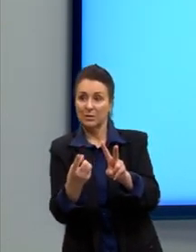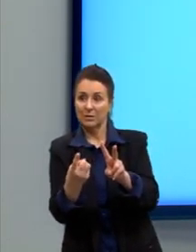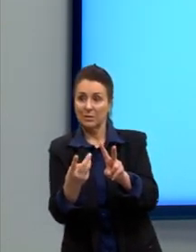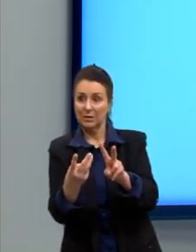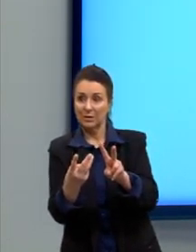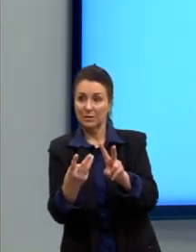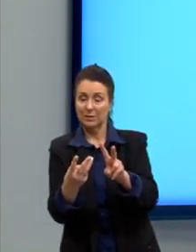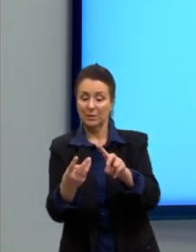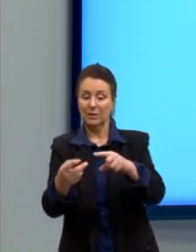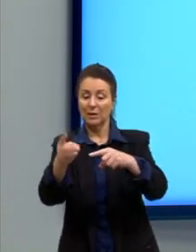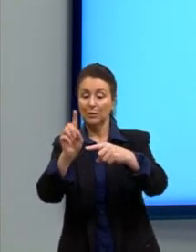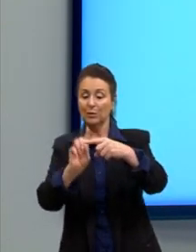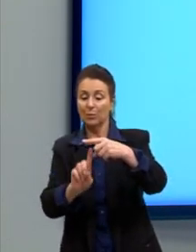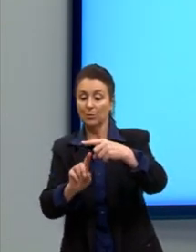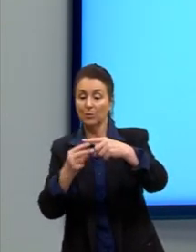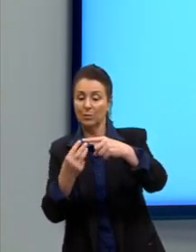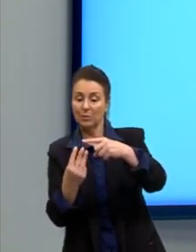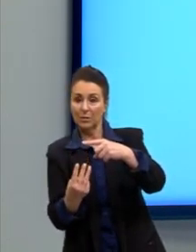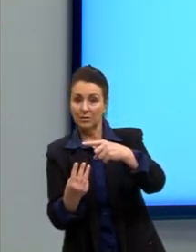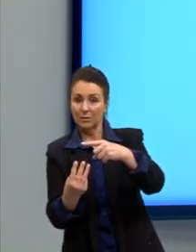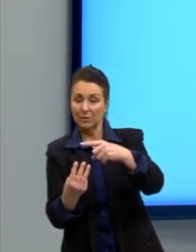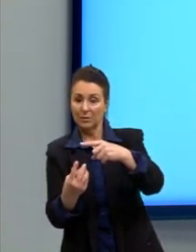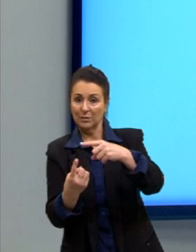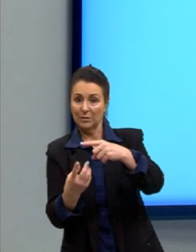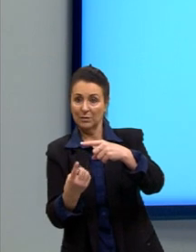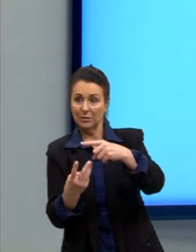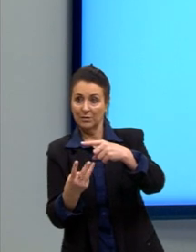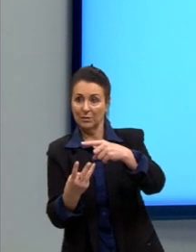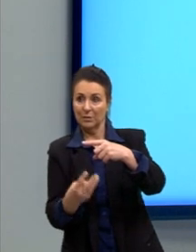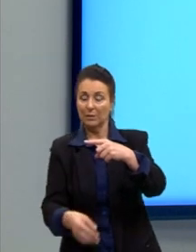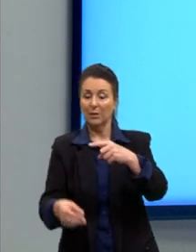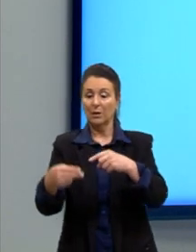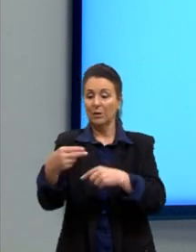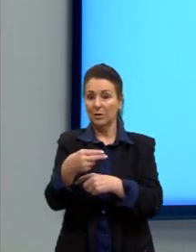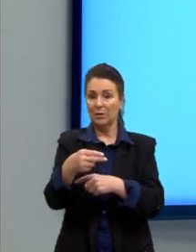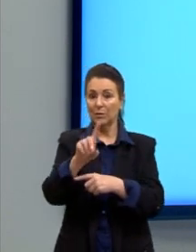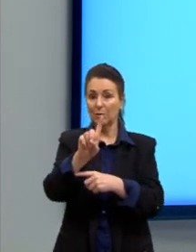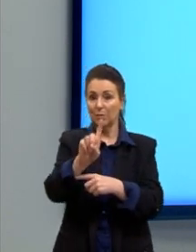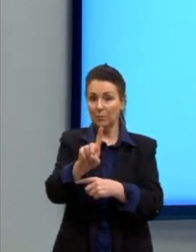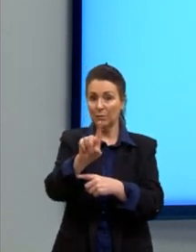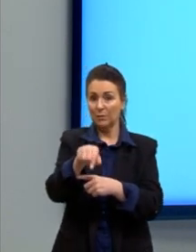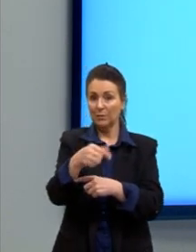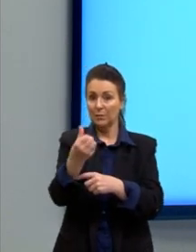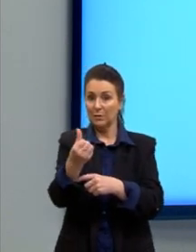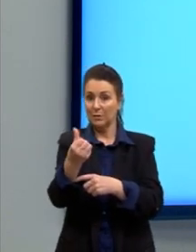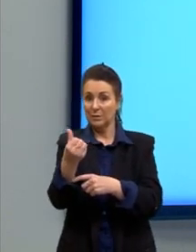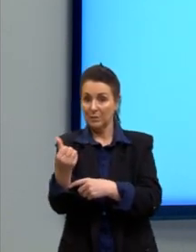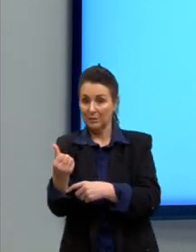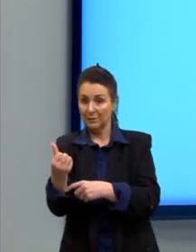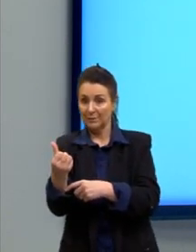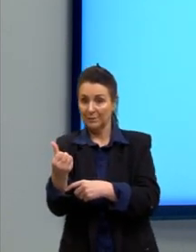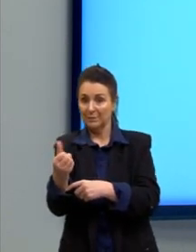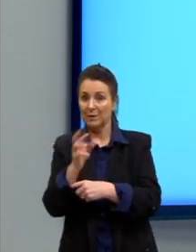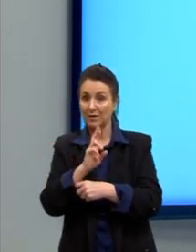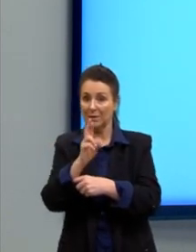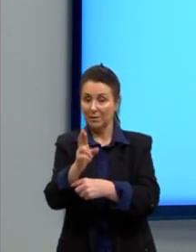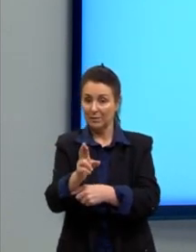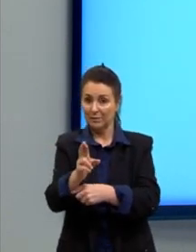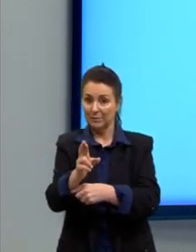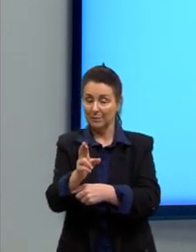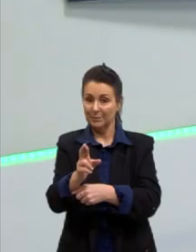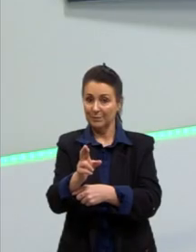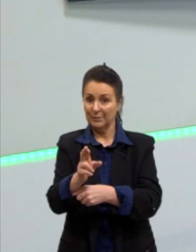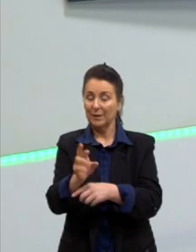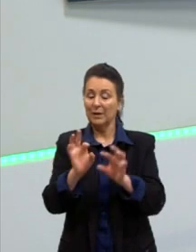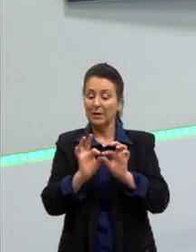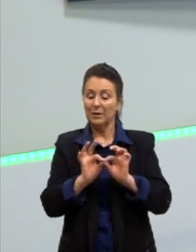aproximado em duas casas decimais seria, então, 1,66. Beleza! Essa